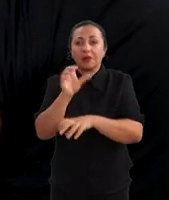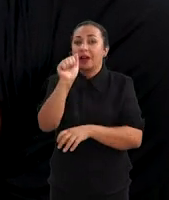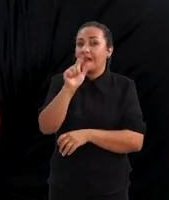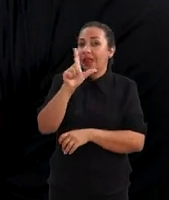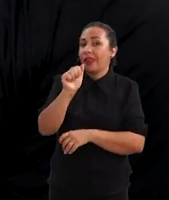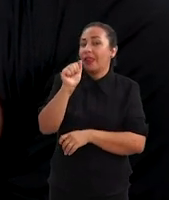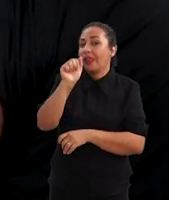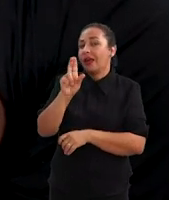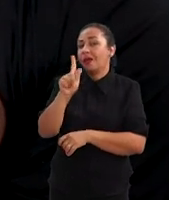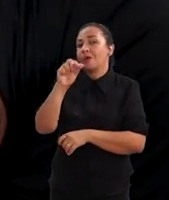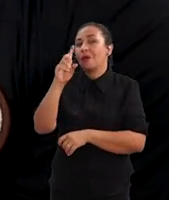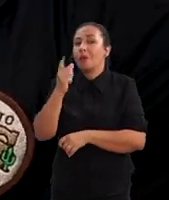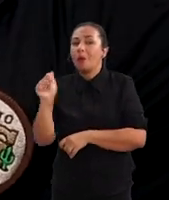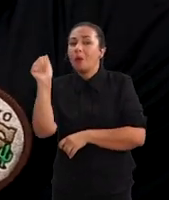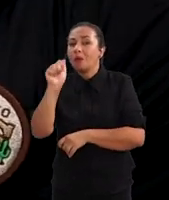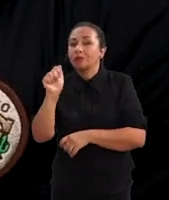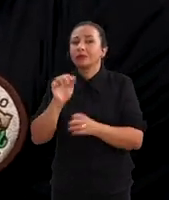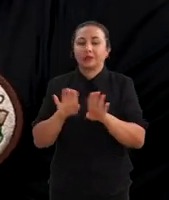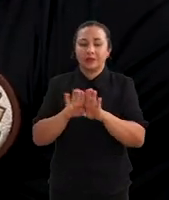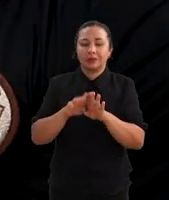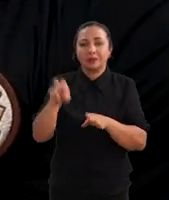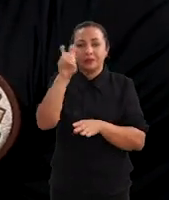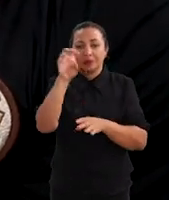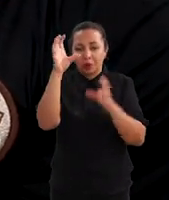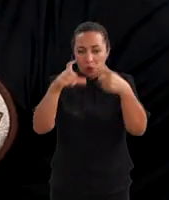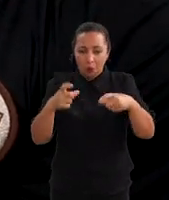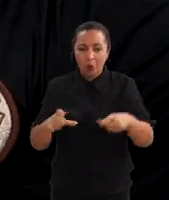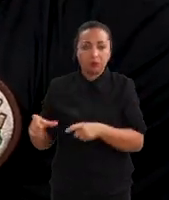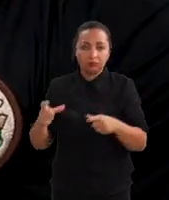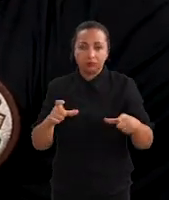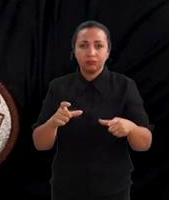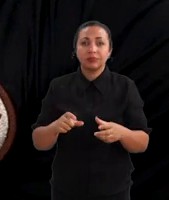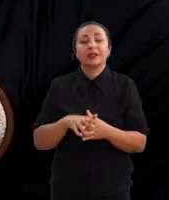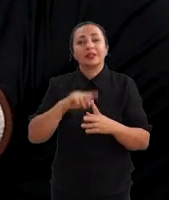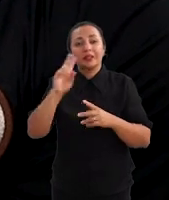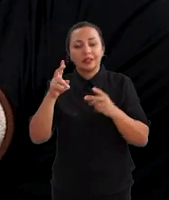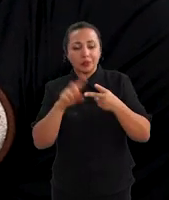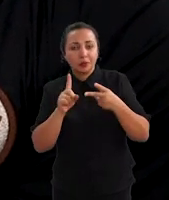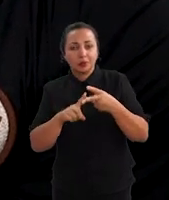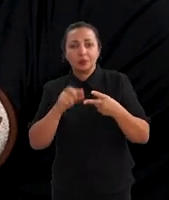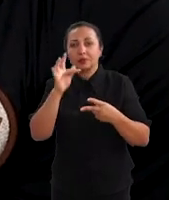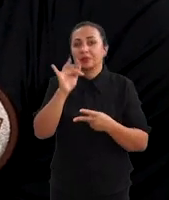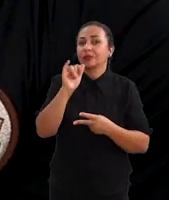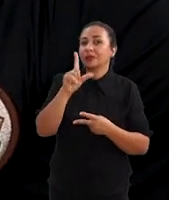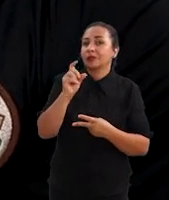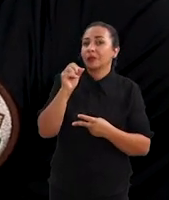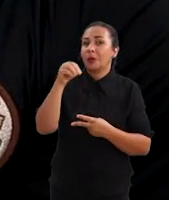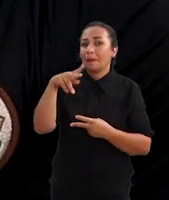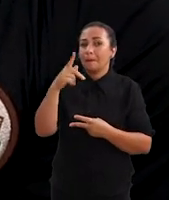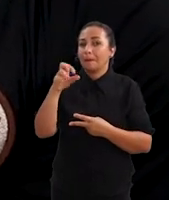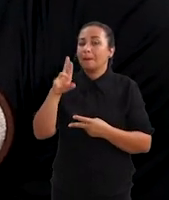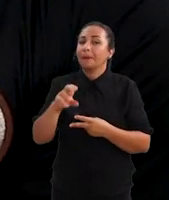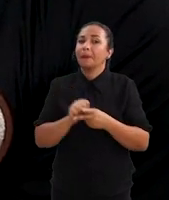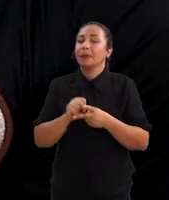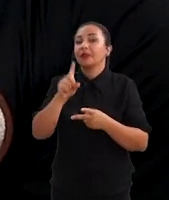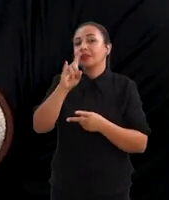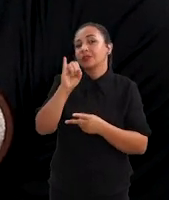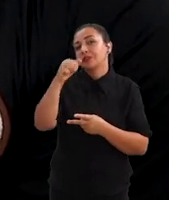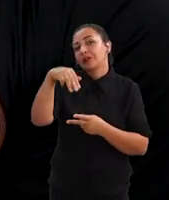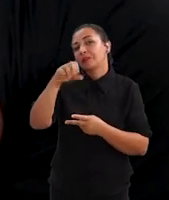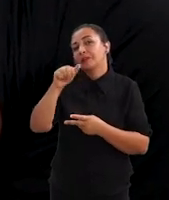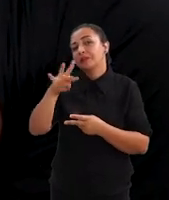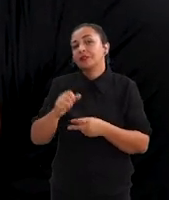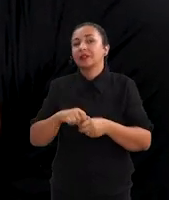cinco localidades. E a segunda espécie, que é o Filopezus diamantino, ele é